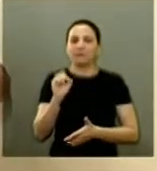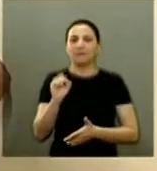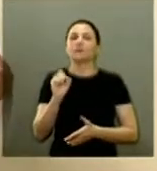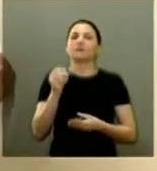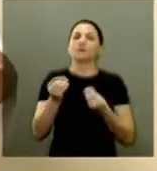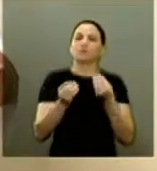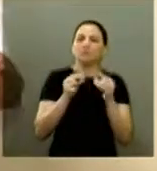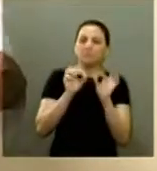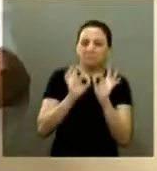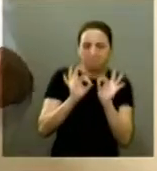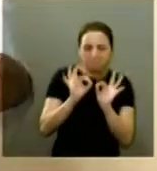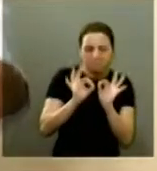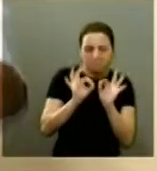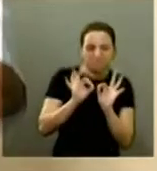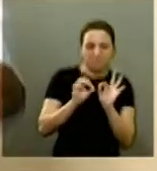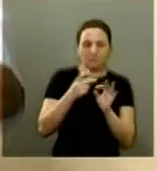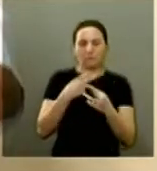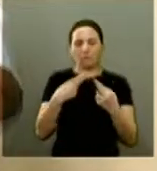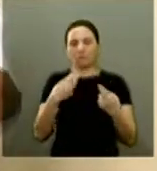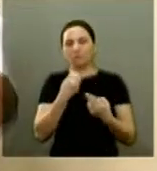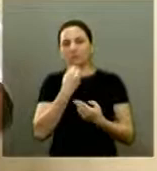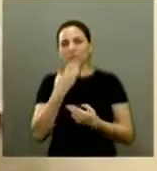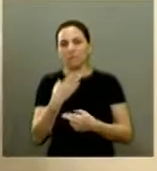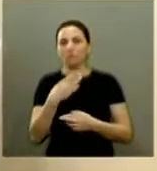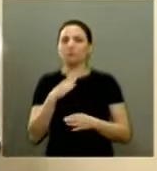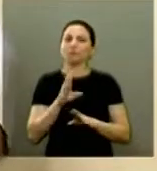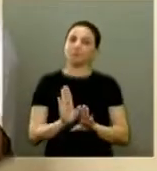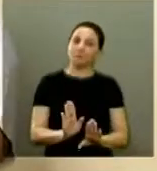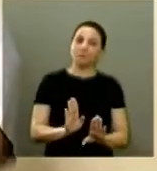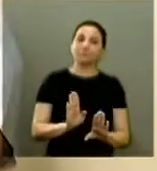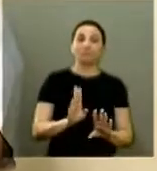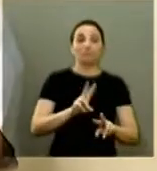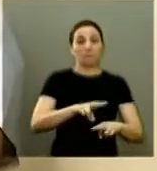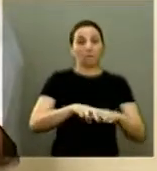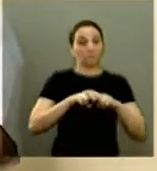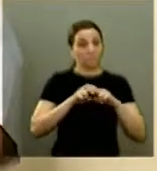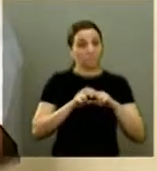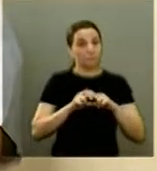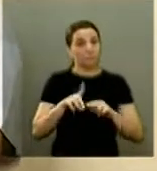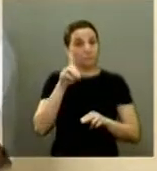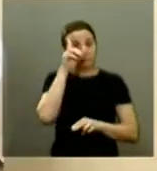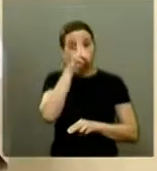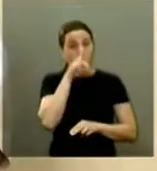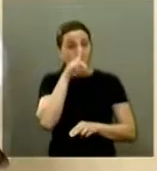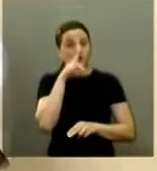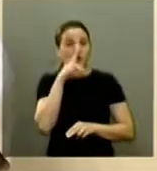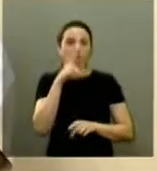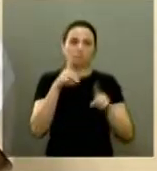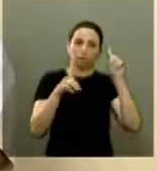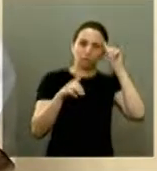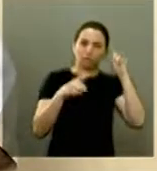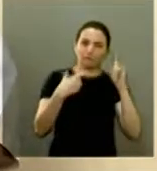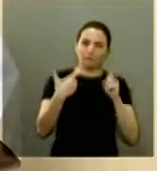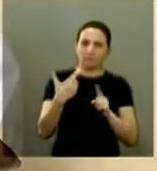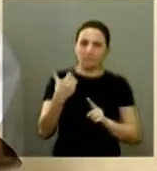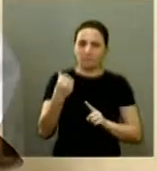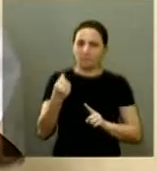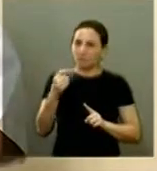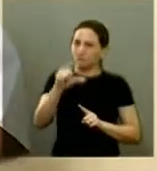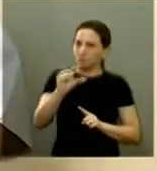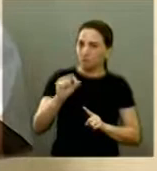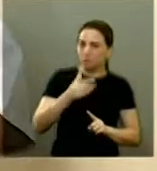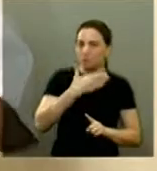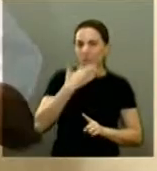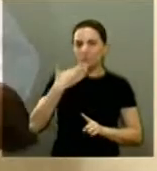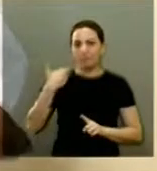são só as coisas boas né porém então que no dia no domingo dia 26 que a gente escolha